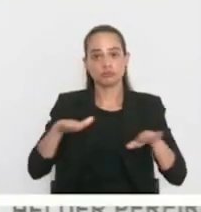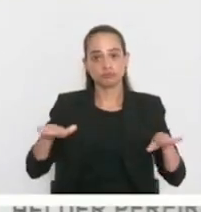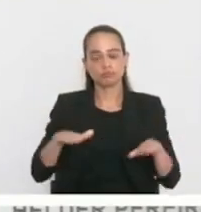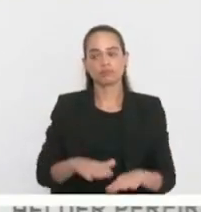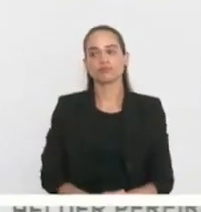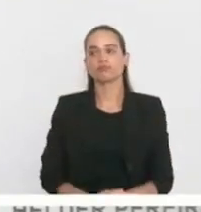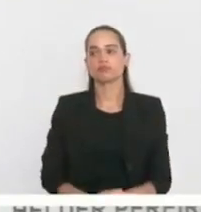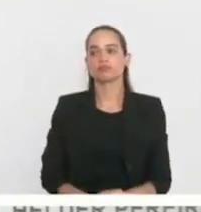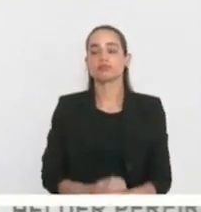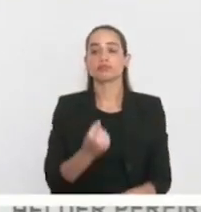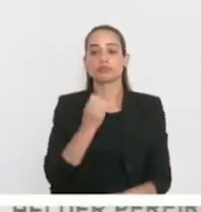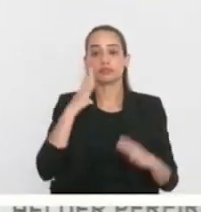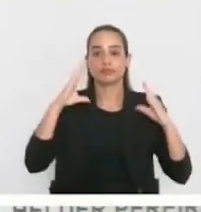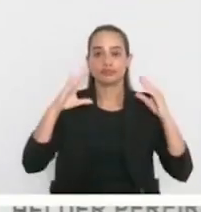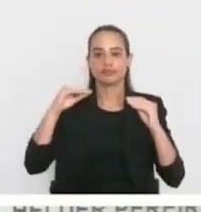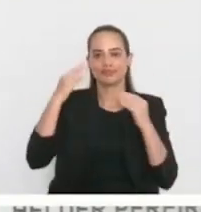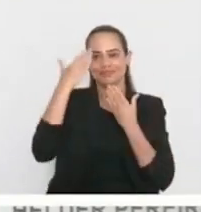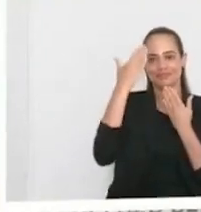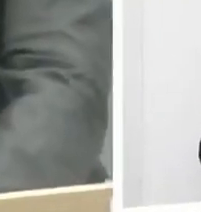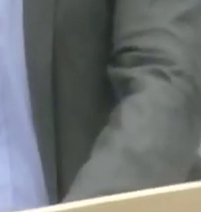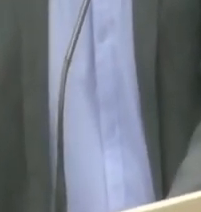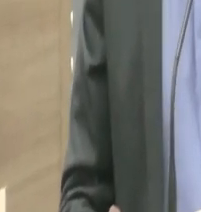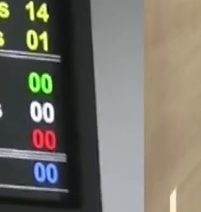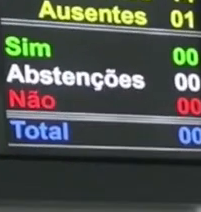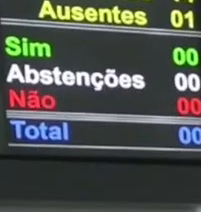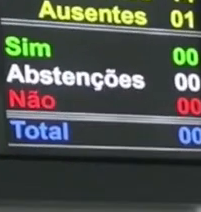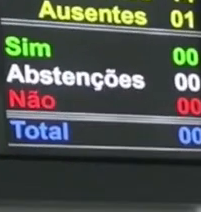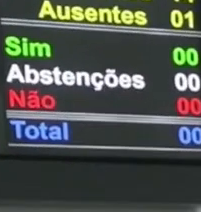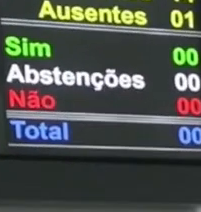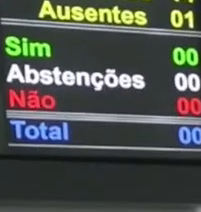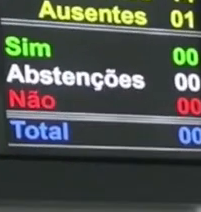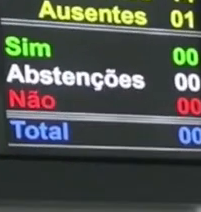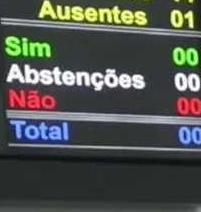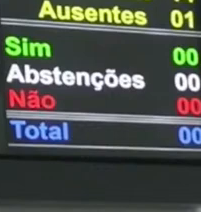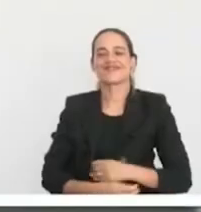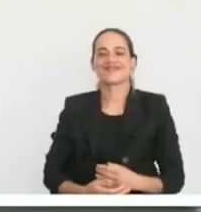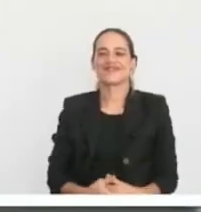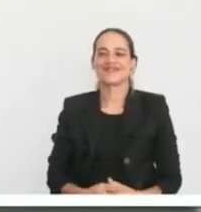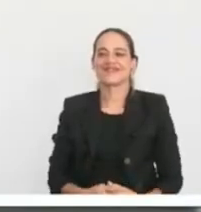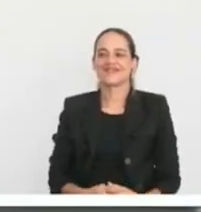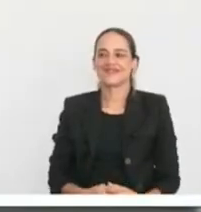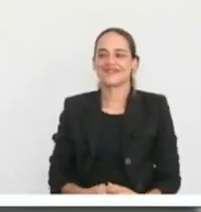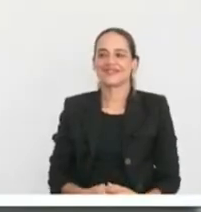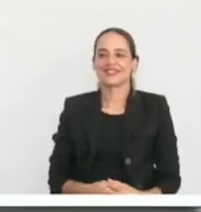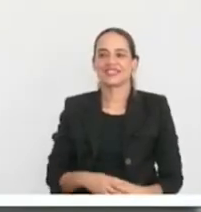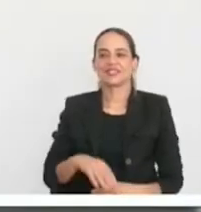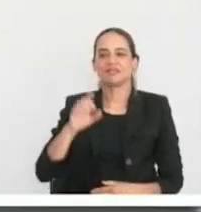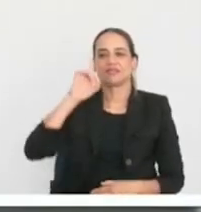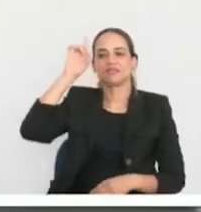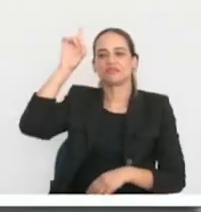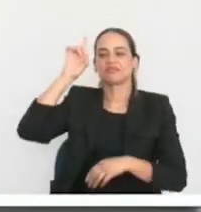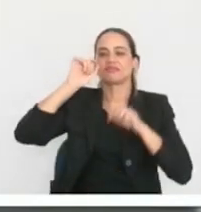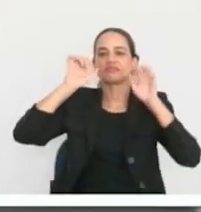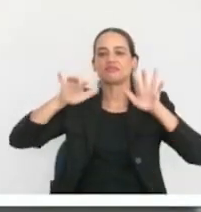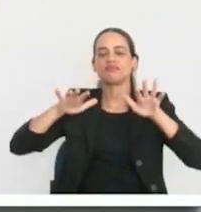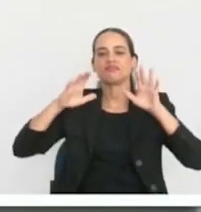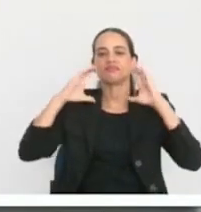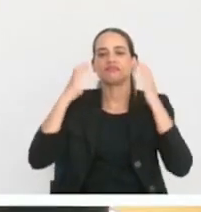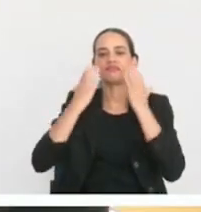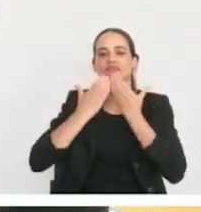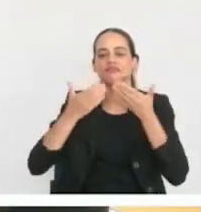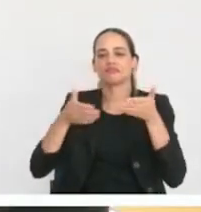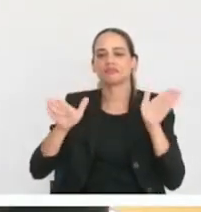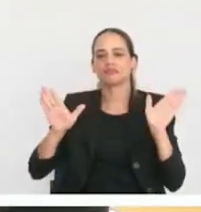Uma boa noite aí e muito obrigado. Deus abençoe a todos. Com as bênçãos e a proteção de Deus, a Câmara Municipal de Paulina dá início aos